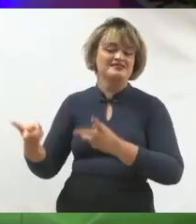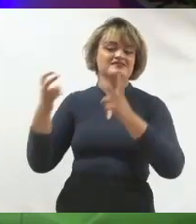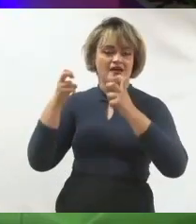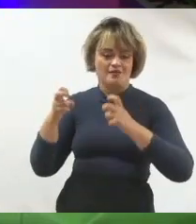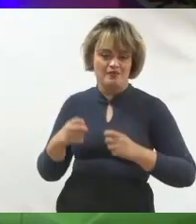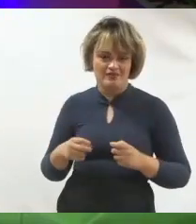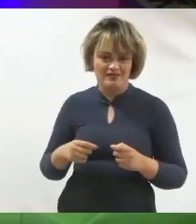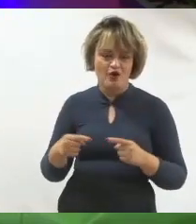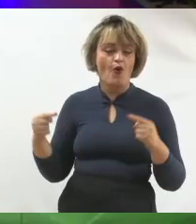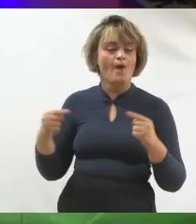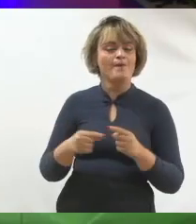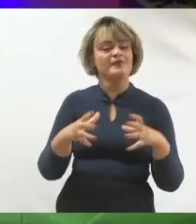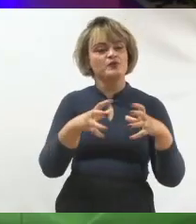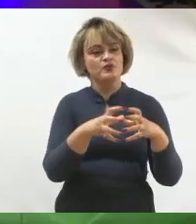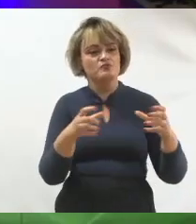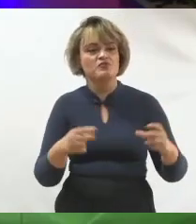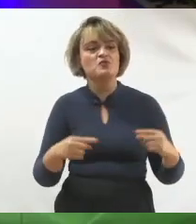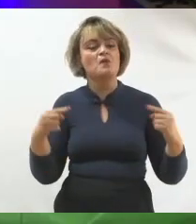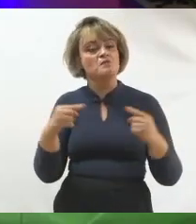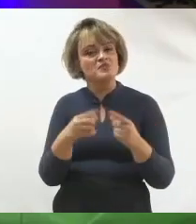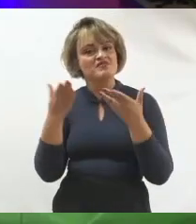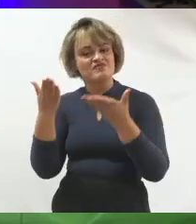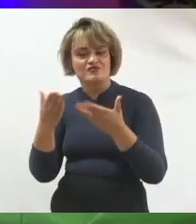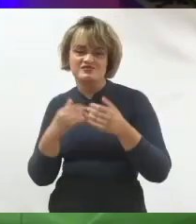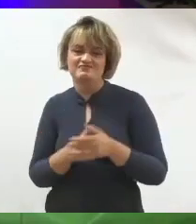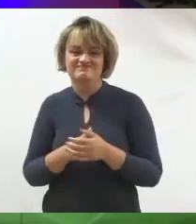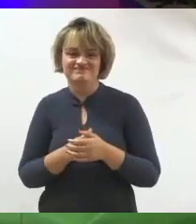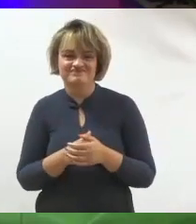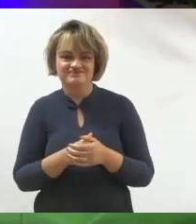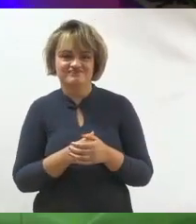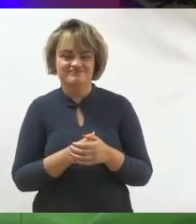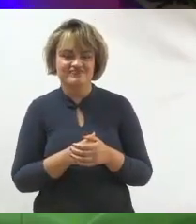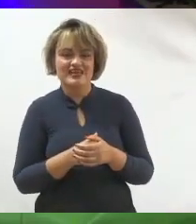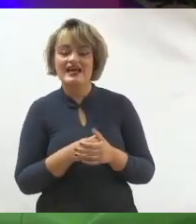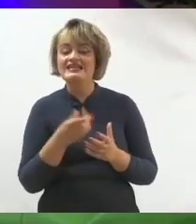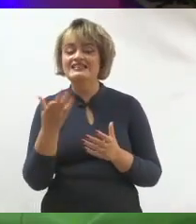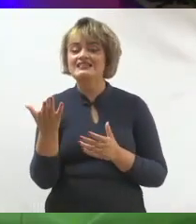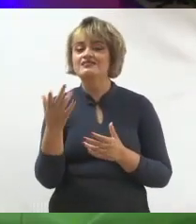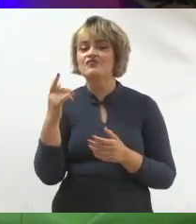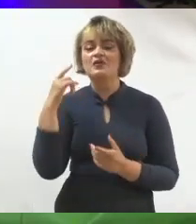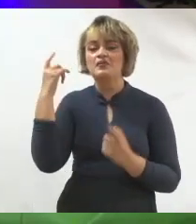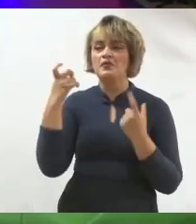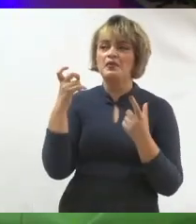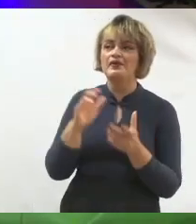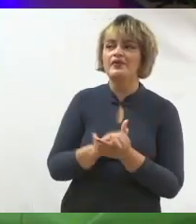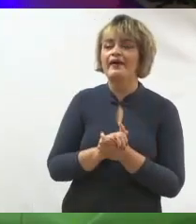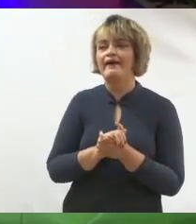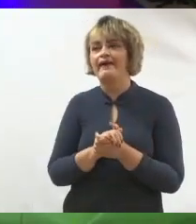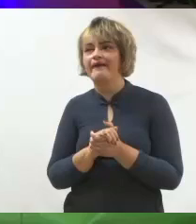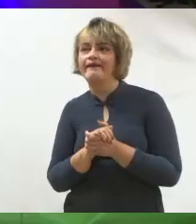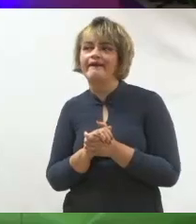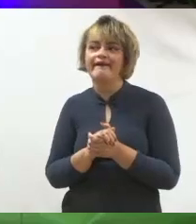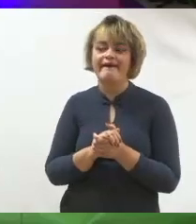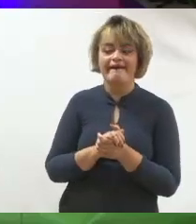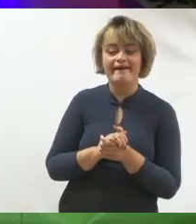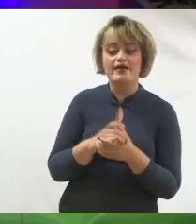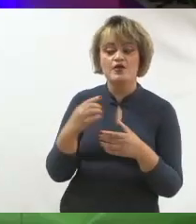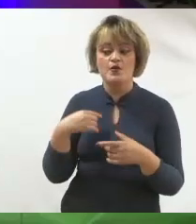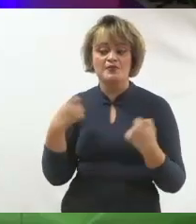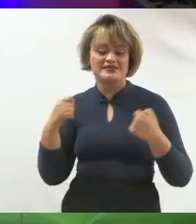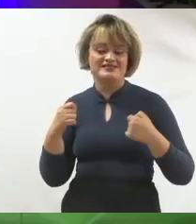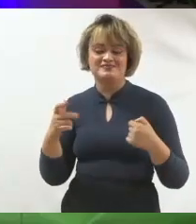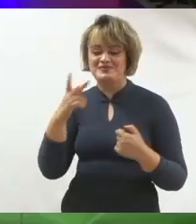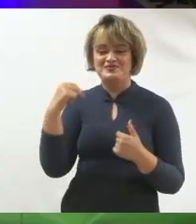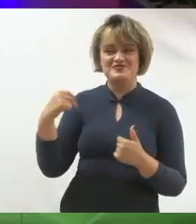grupo, que vai te dar votos o suficiente para ser eleito. Então, não fique preocupado em ser aquela pessoa que